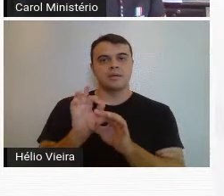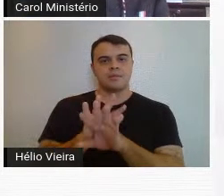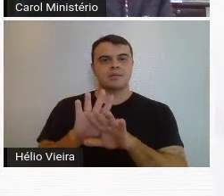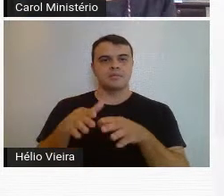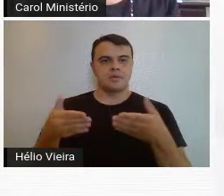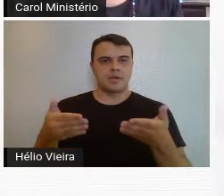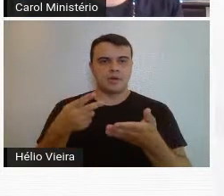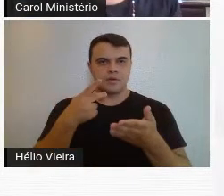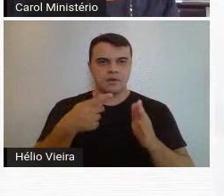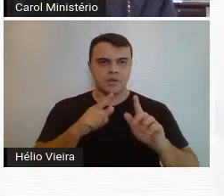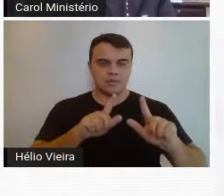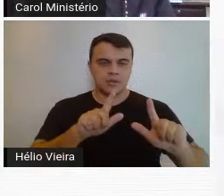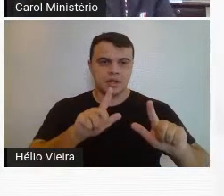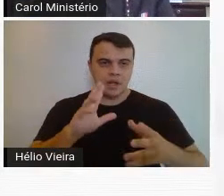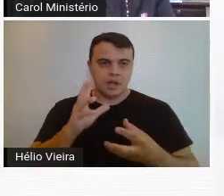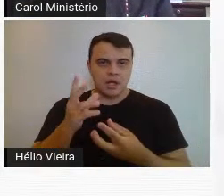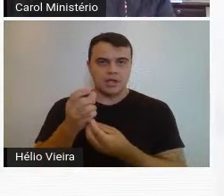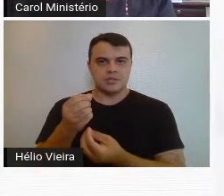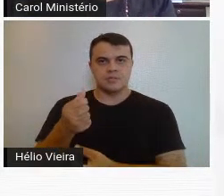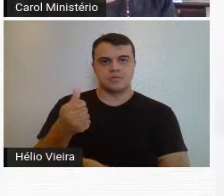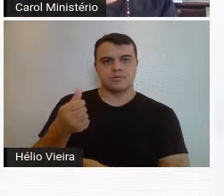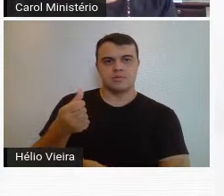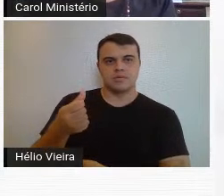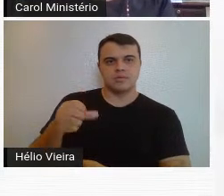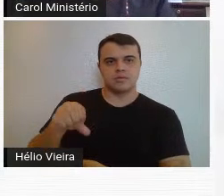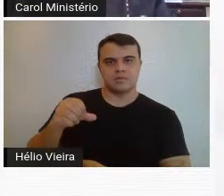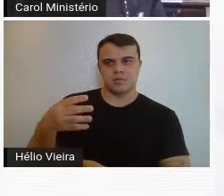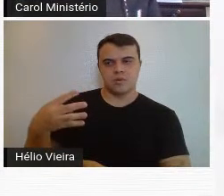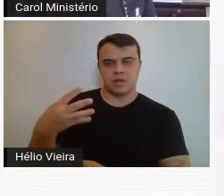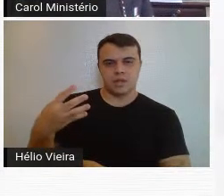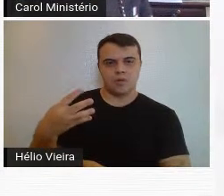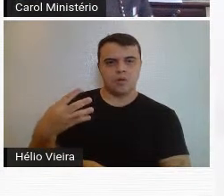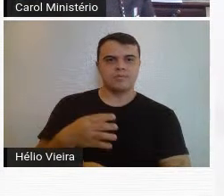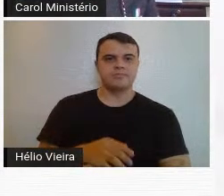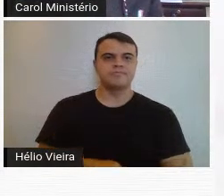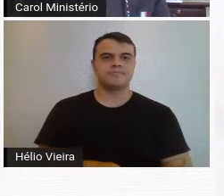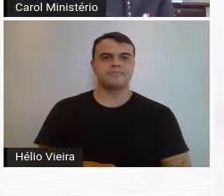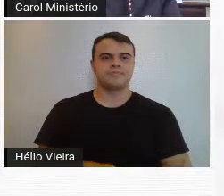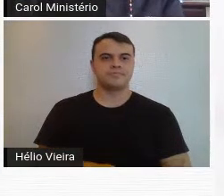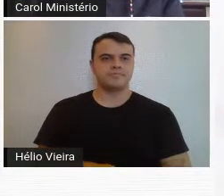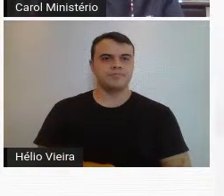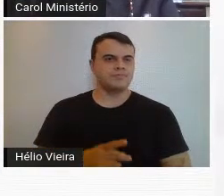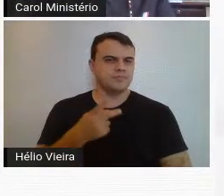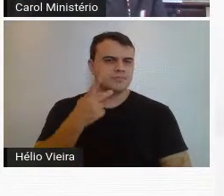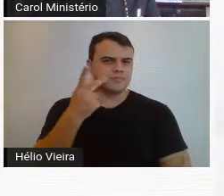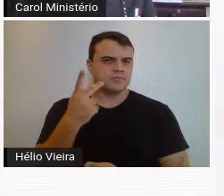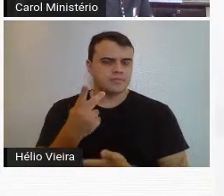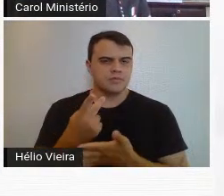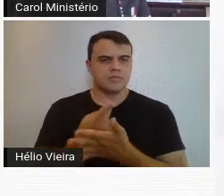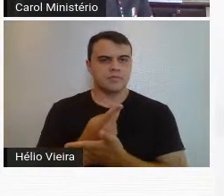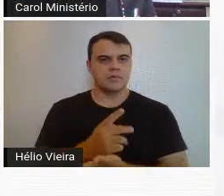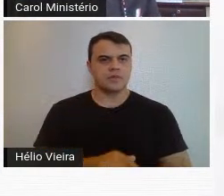gente, vou trazer a exposição de arte moderna de 1944, que eu já falei um pouco no início, ela acontece